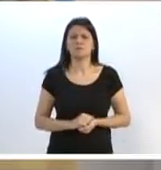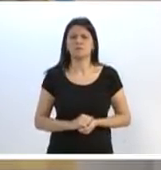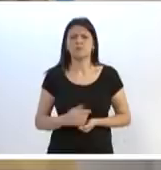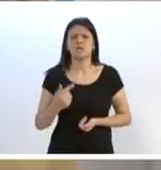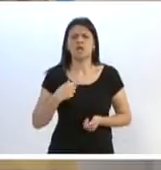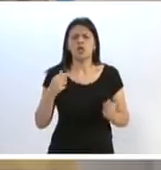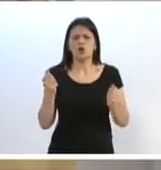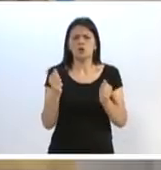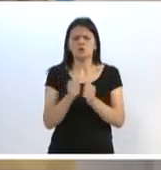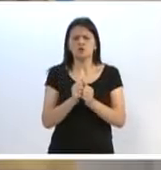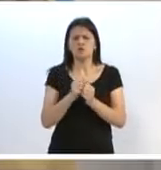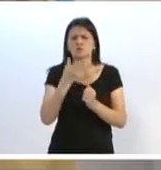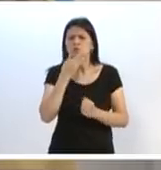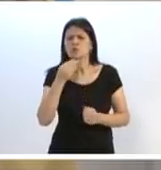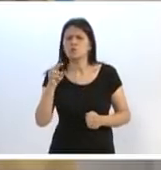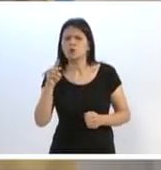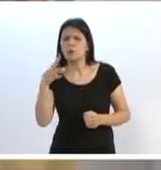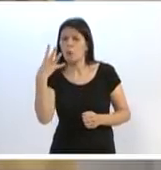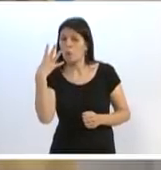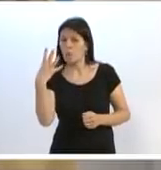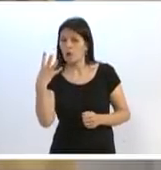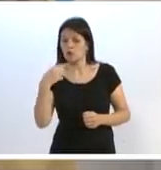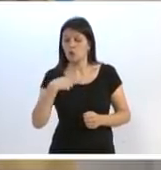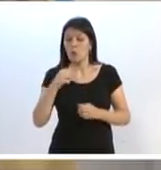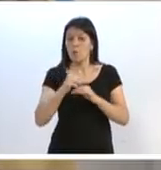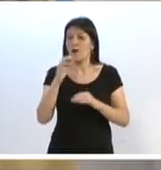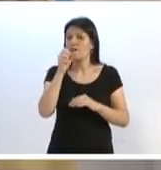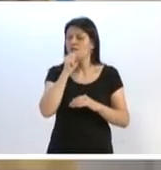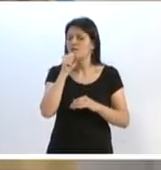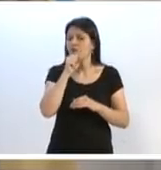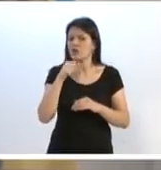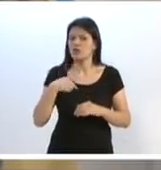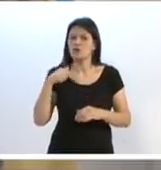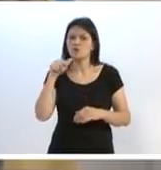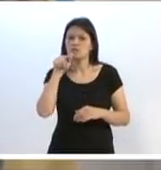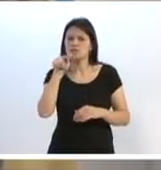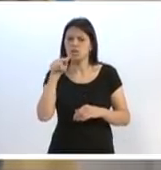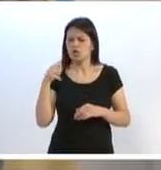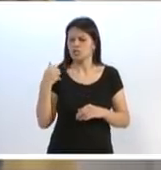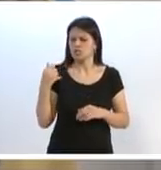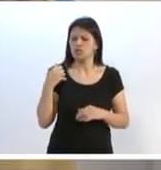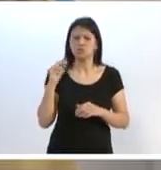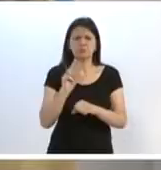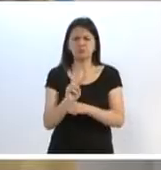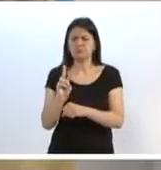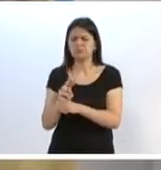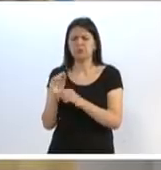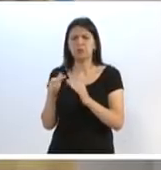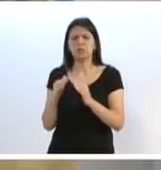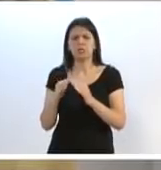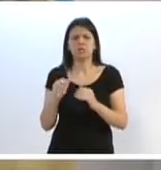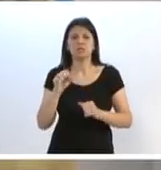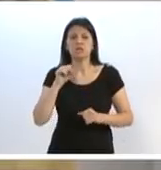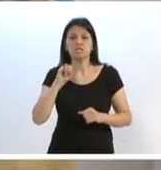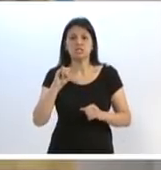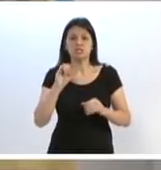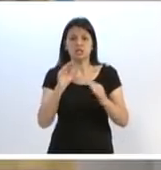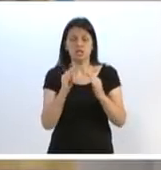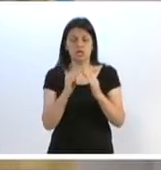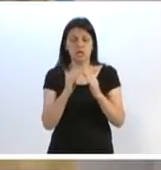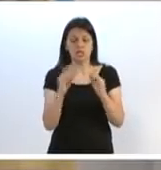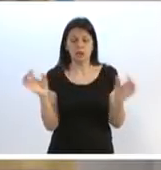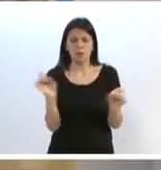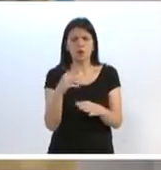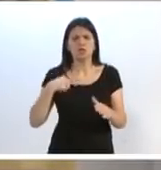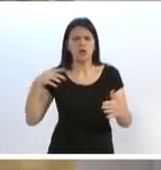quatro irmãos, eu sou o mais velho dos quatro irmãos, eu com sete anos cuidava da casa. E se não deixasse a casa pronta, vereador Beck,